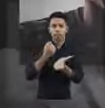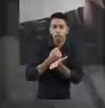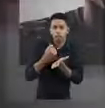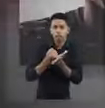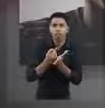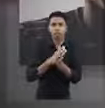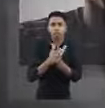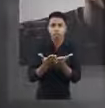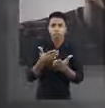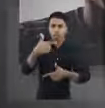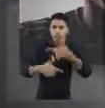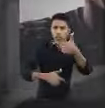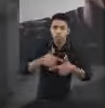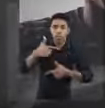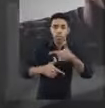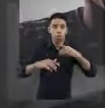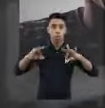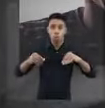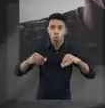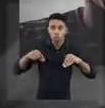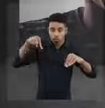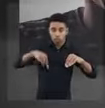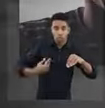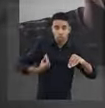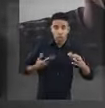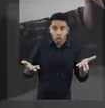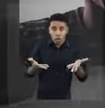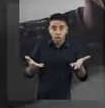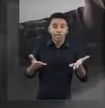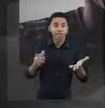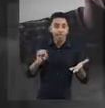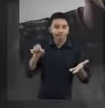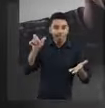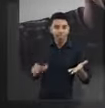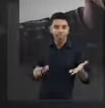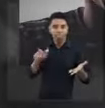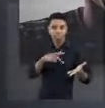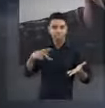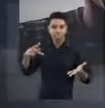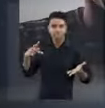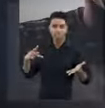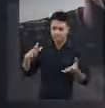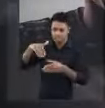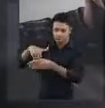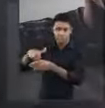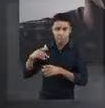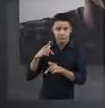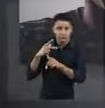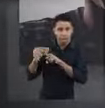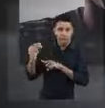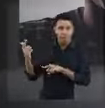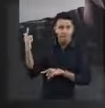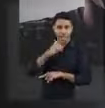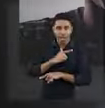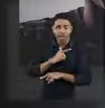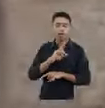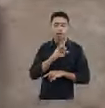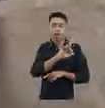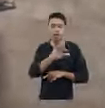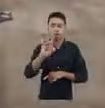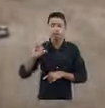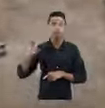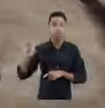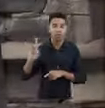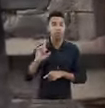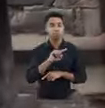Tanto faz fichado, carteira assinada. Daqui agora. Voz em off. Se o presidente ganhar a eleição, cada um vai ter 200 contos de bolsa. É só vir